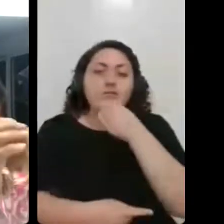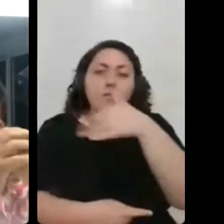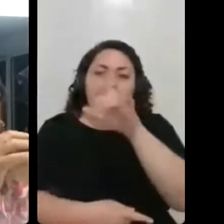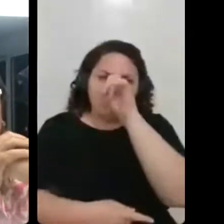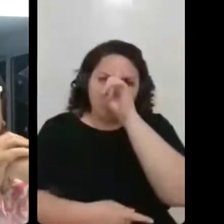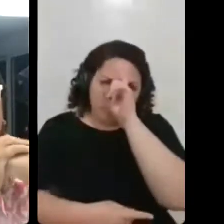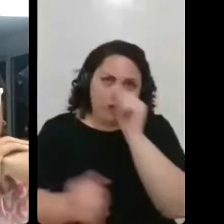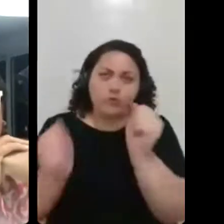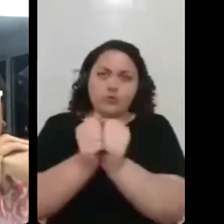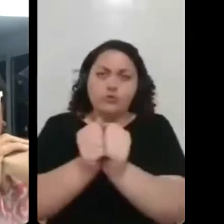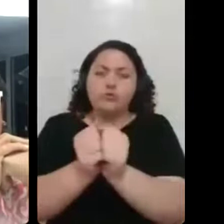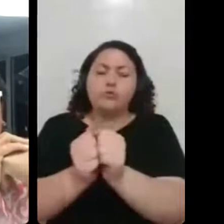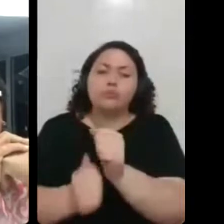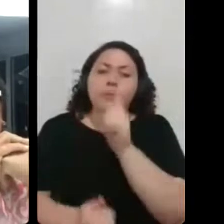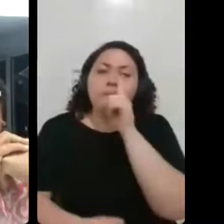positivados.